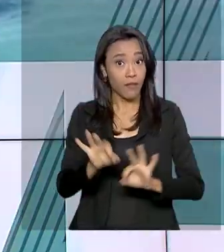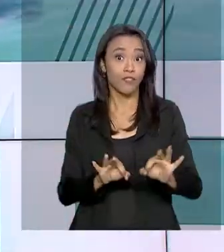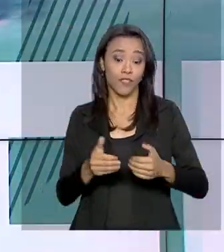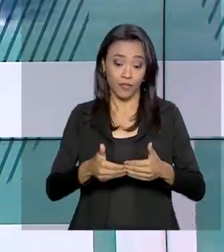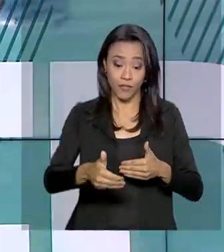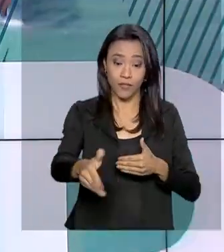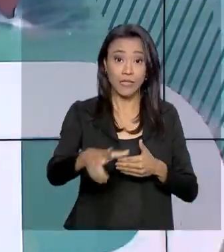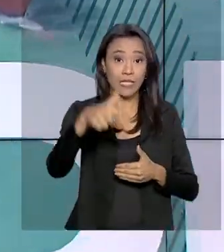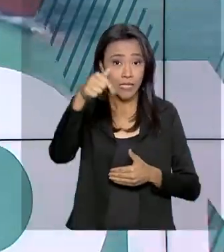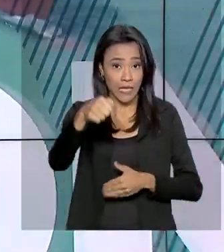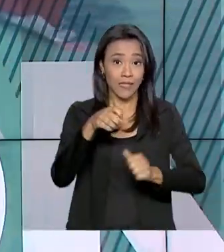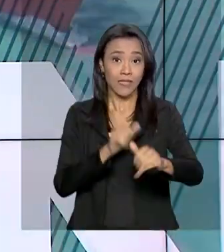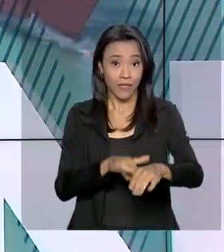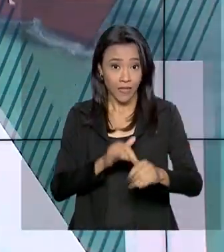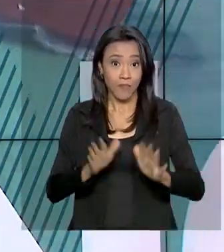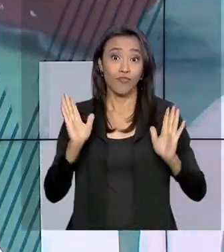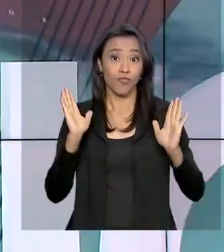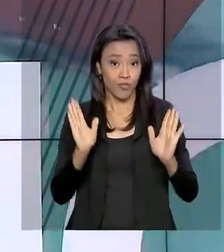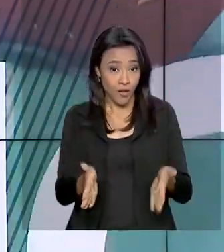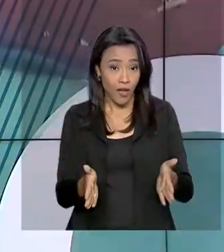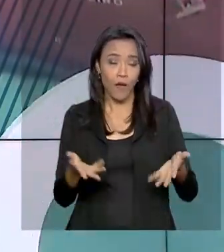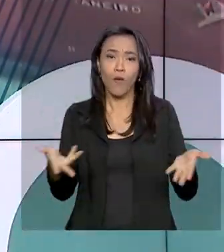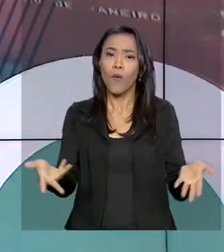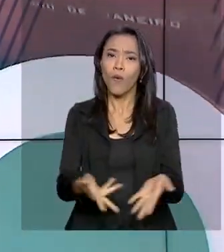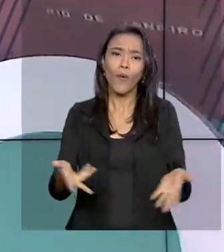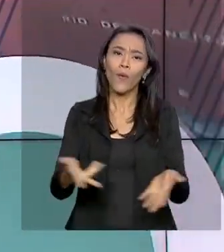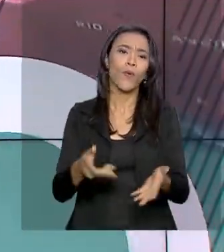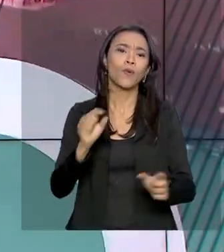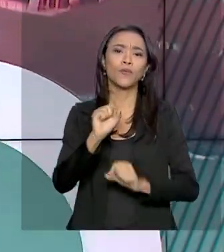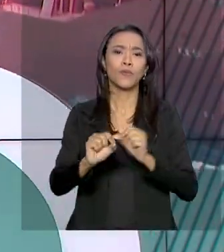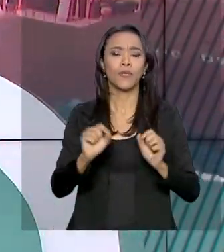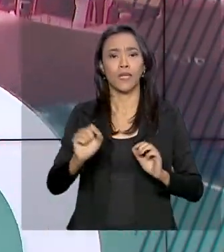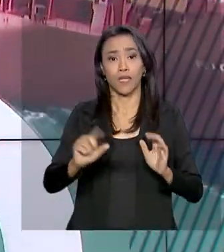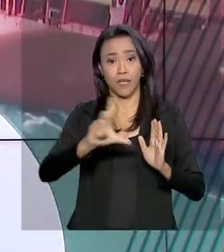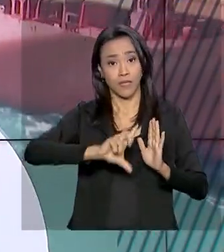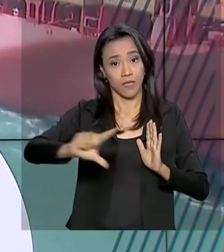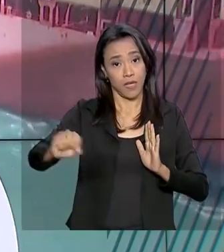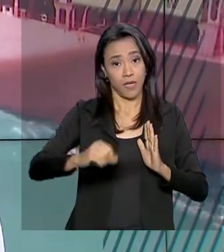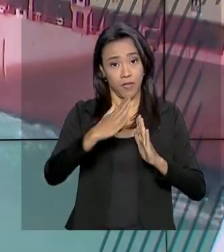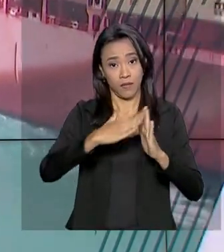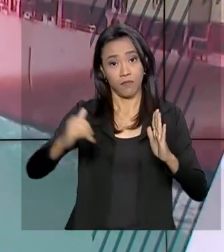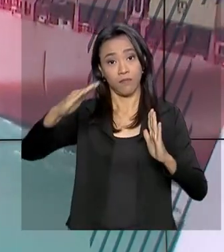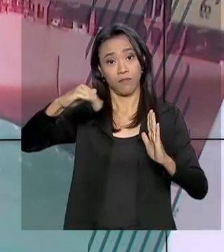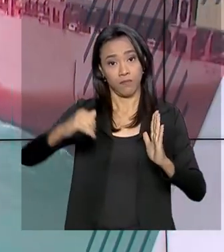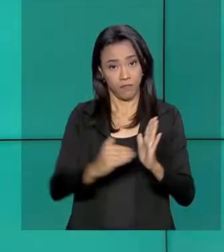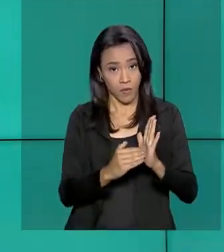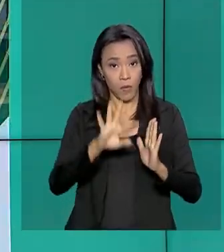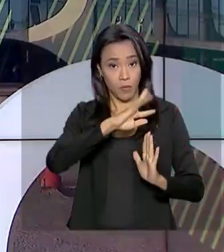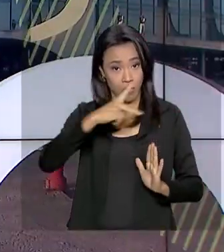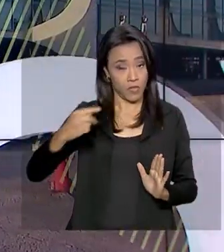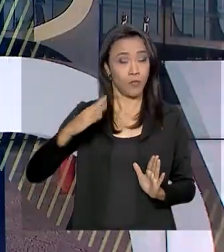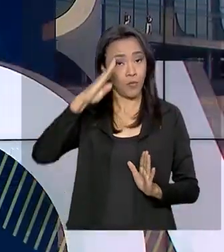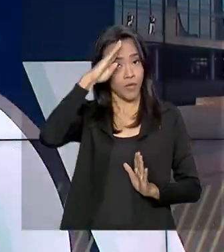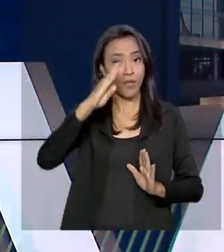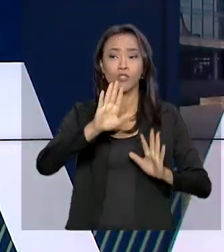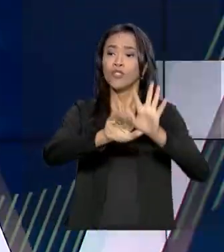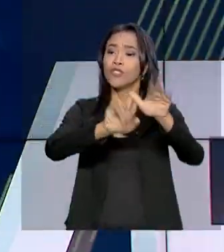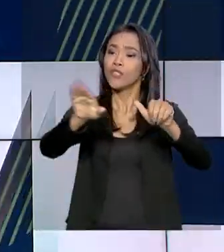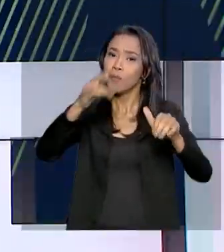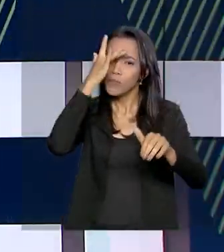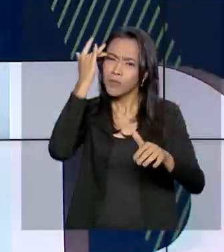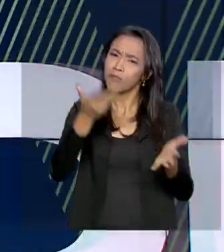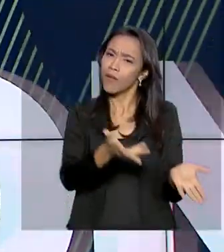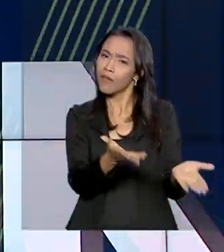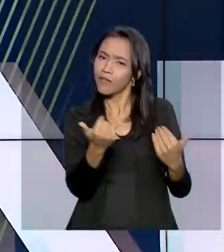7 de setembro já estão a todo vapor. Hoje, na saída do Palácio da Alvorada, o presidente Jair Bolsonaro convidou a população para